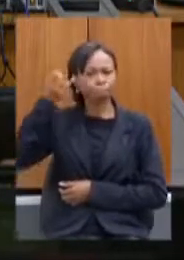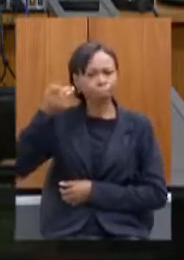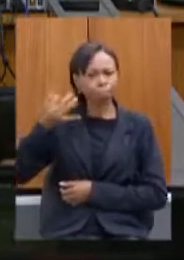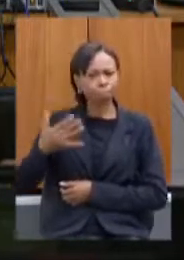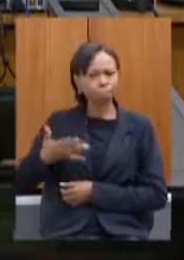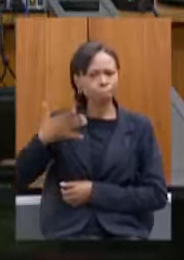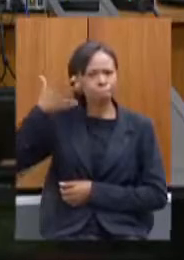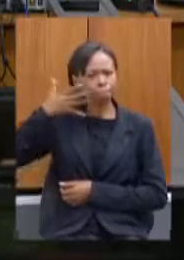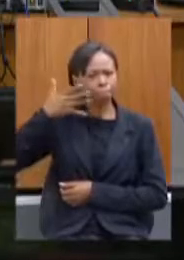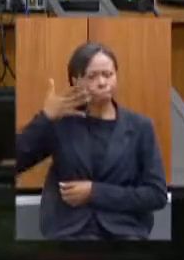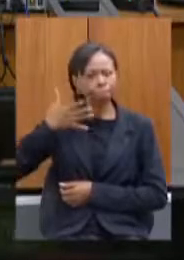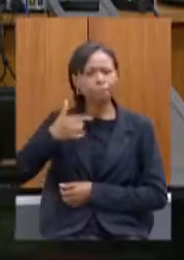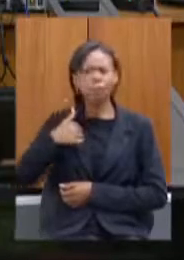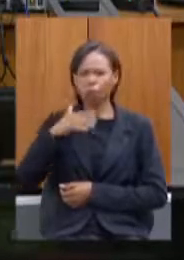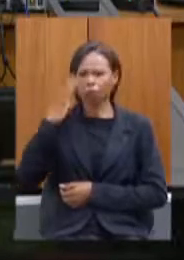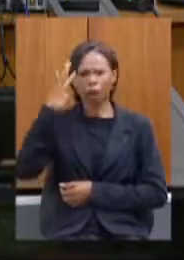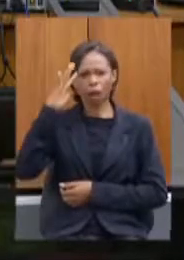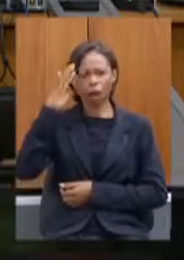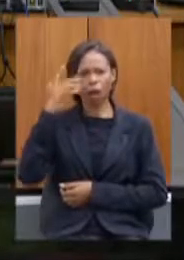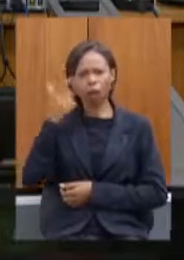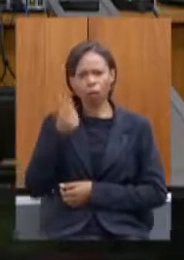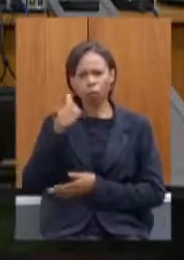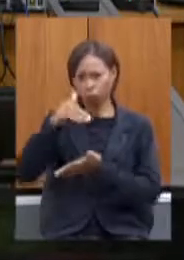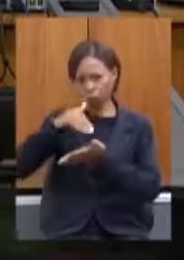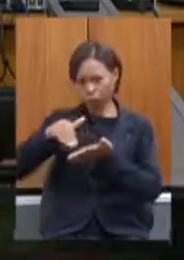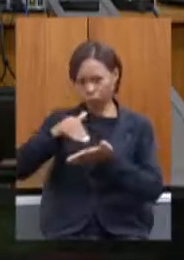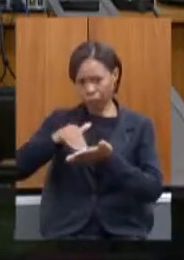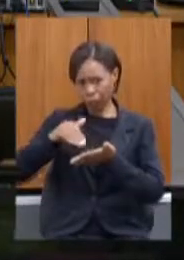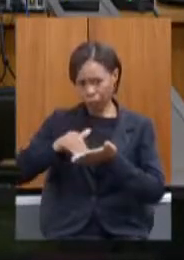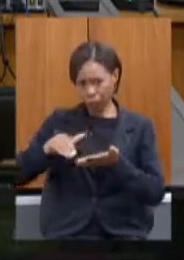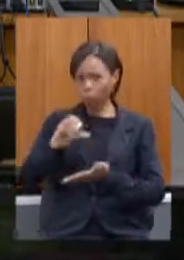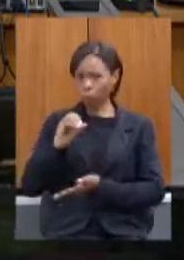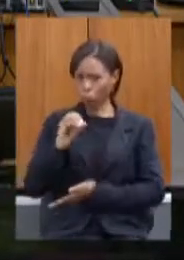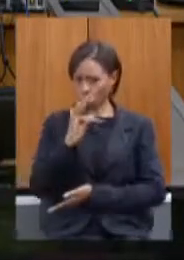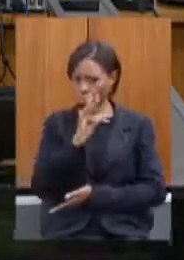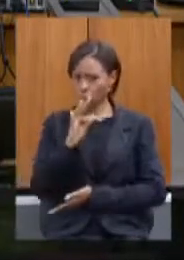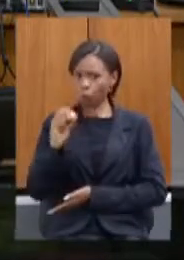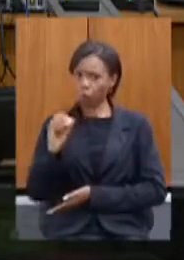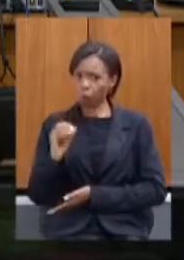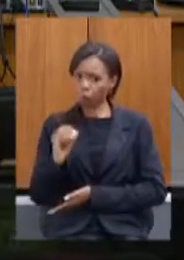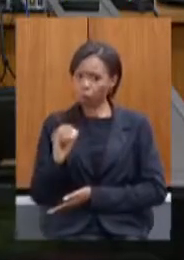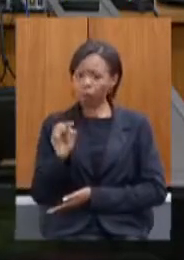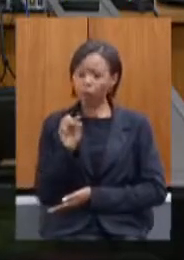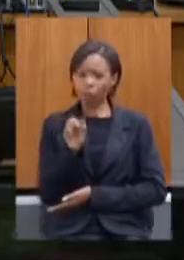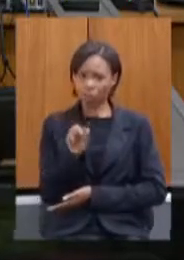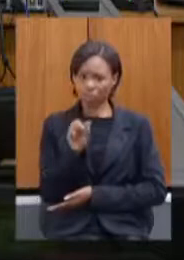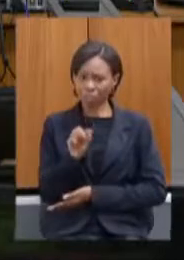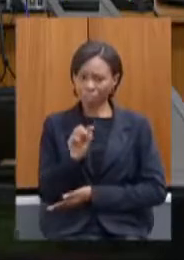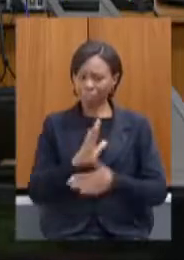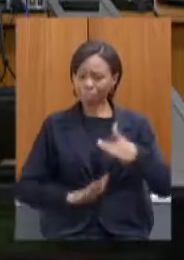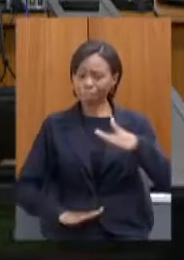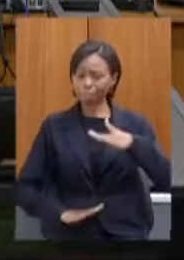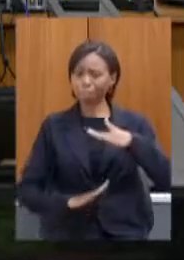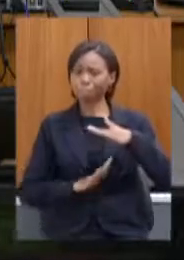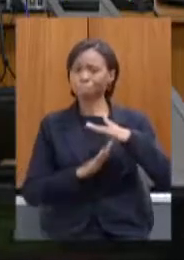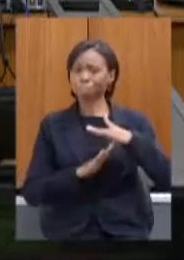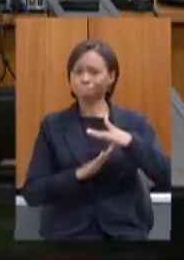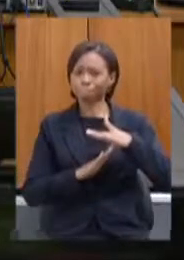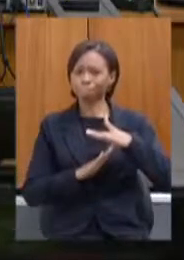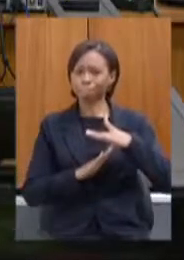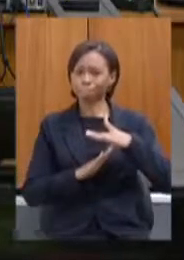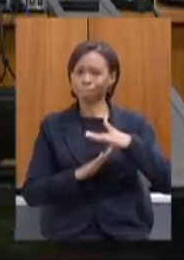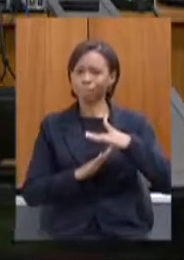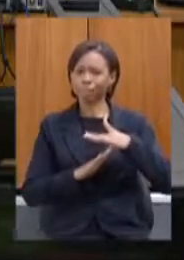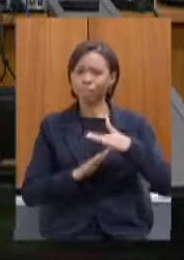eu acho que o secretário Otto deputada Beatriz ele foi no limite em que podia com relação